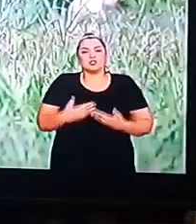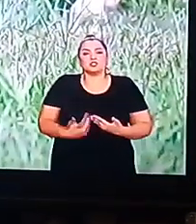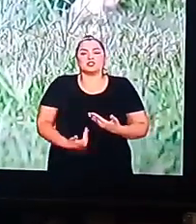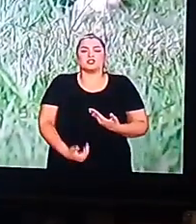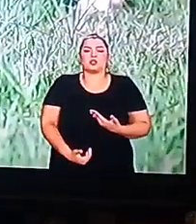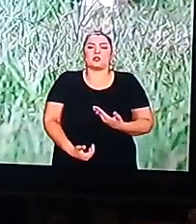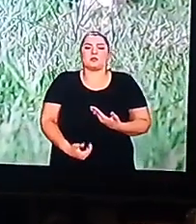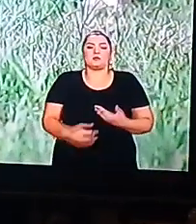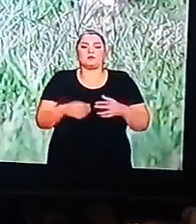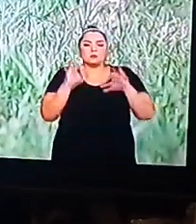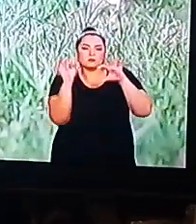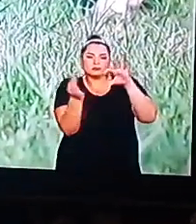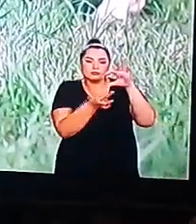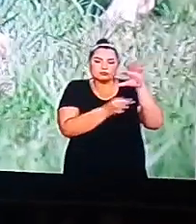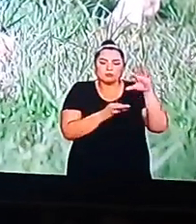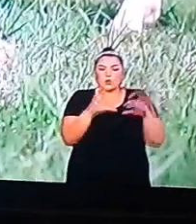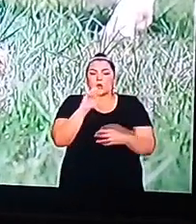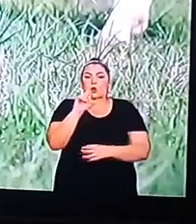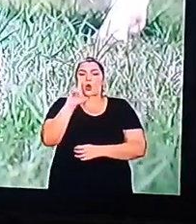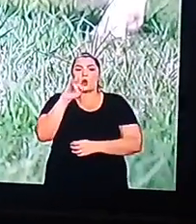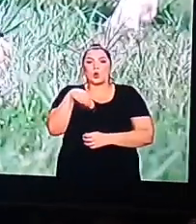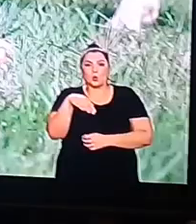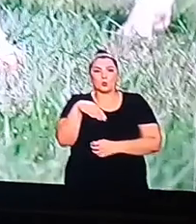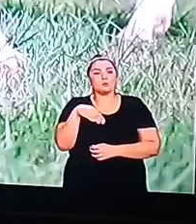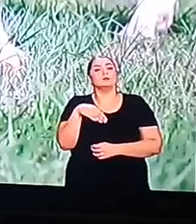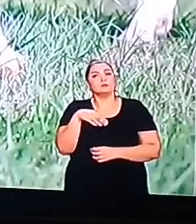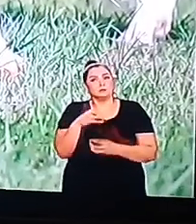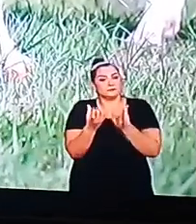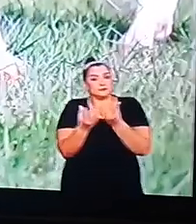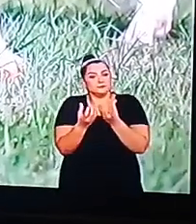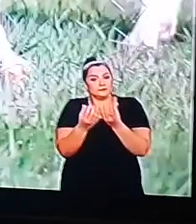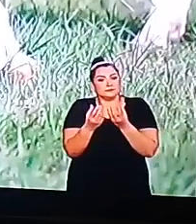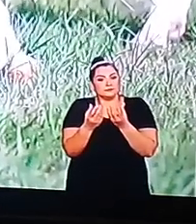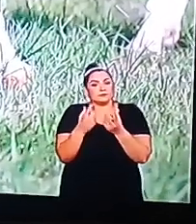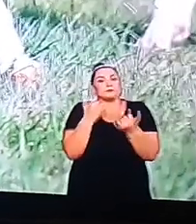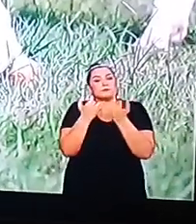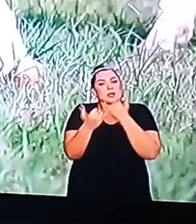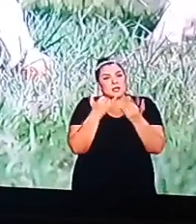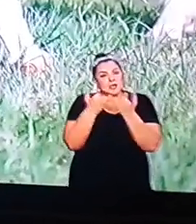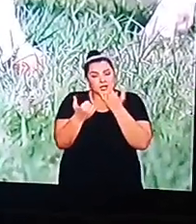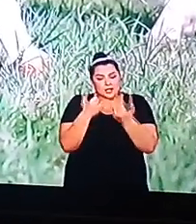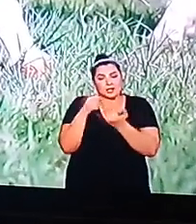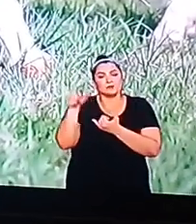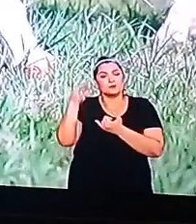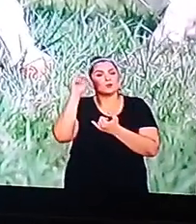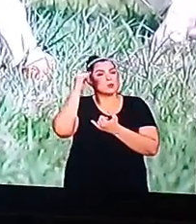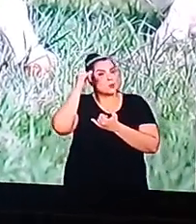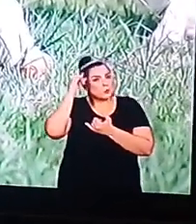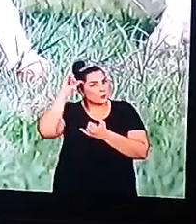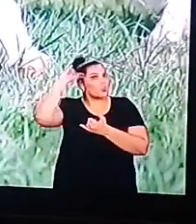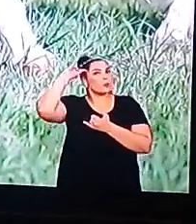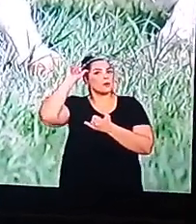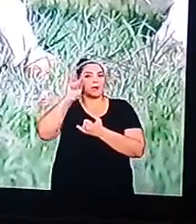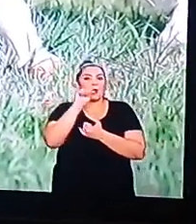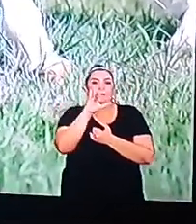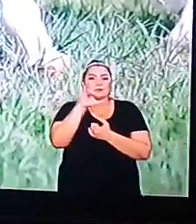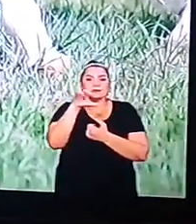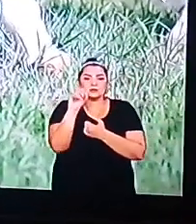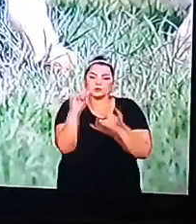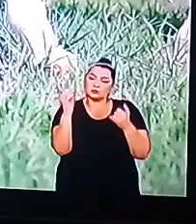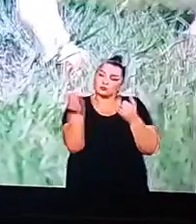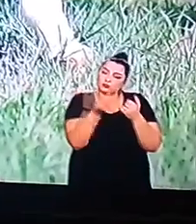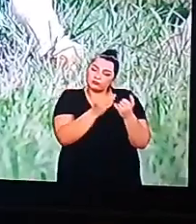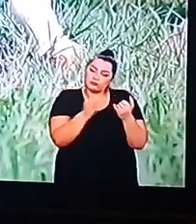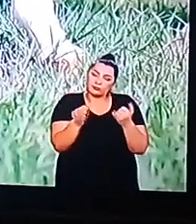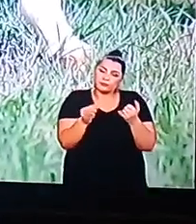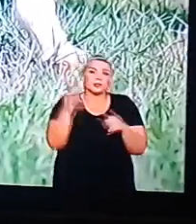é interessante, né? Você vê o Agro com civil cultura Você vê o Agro